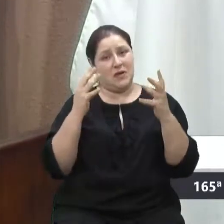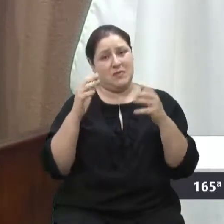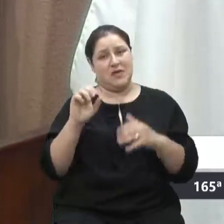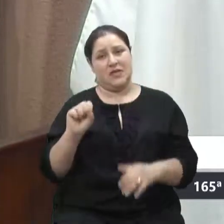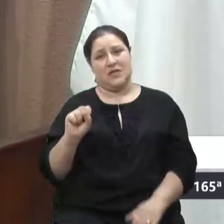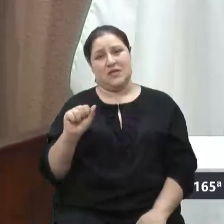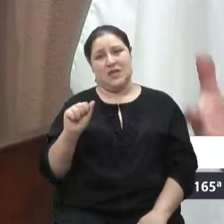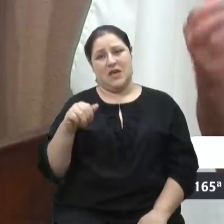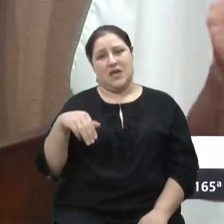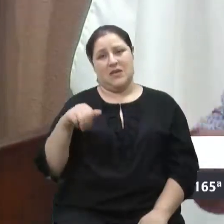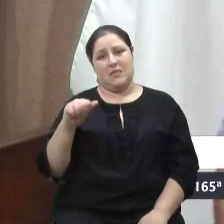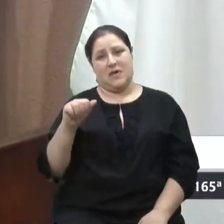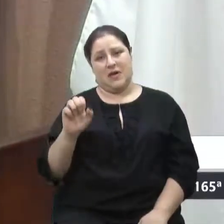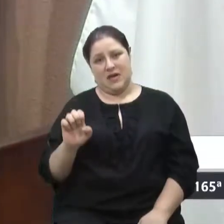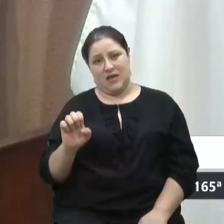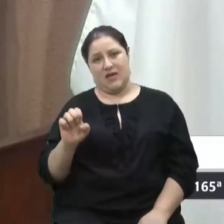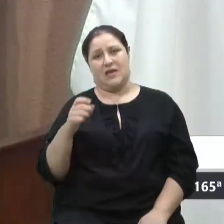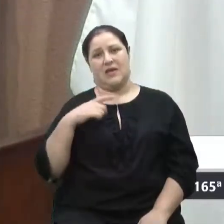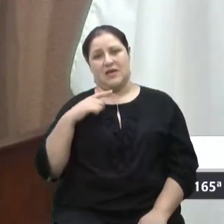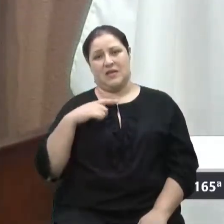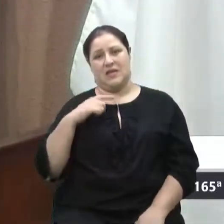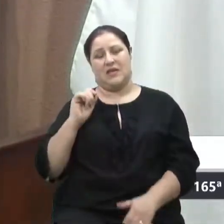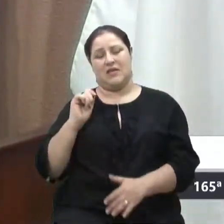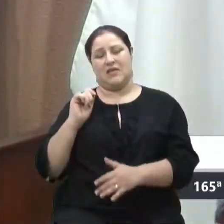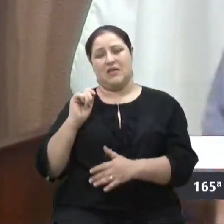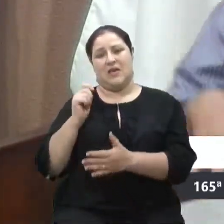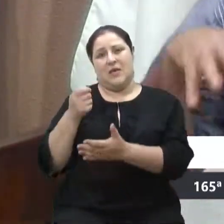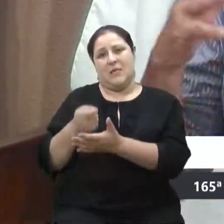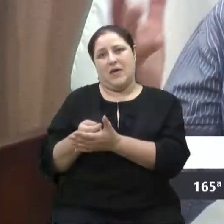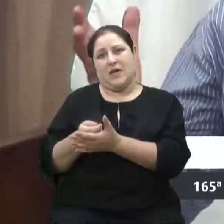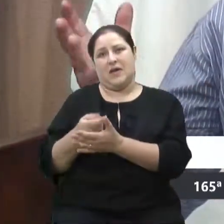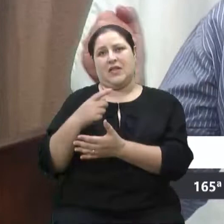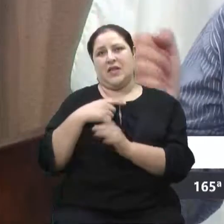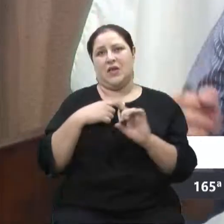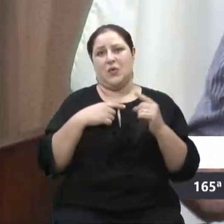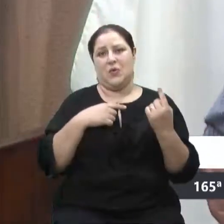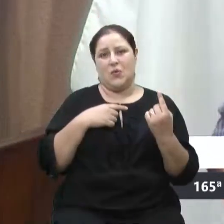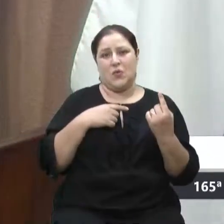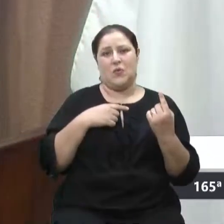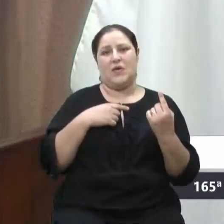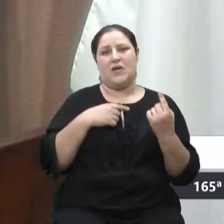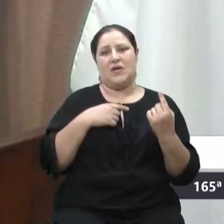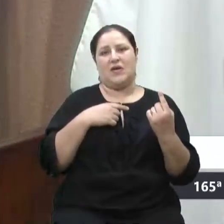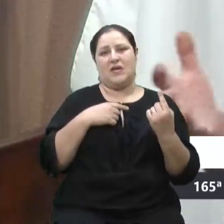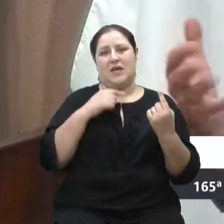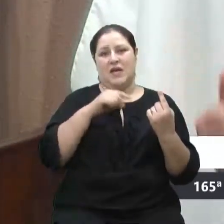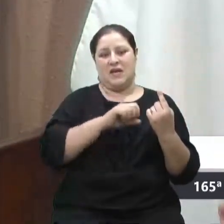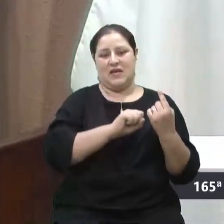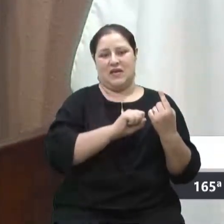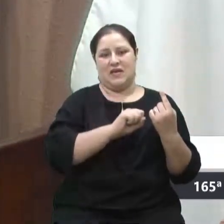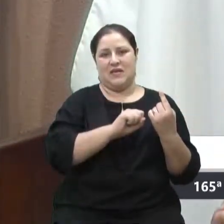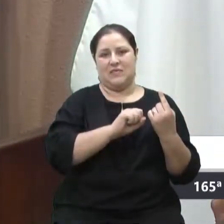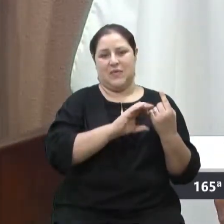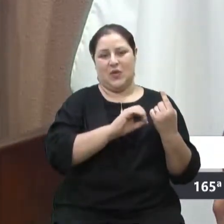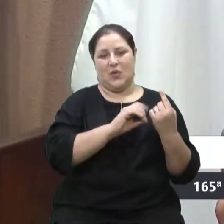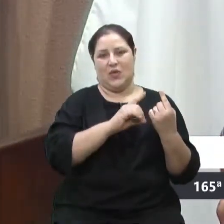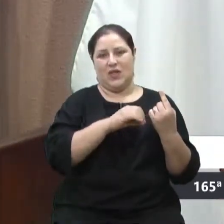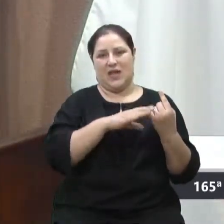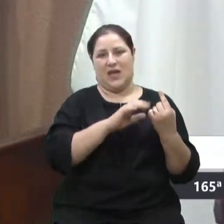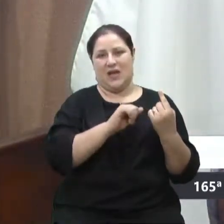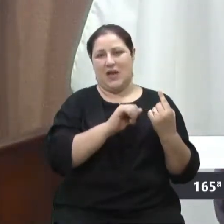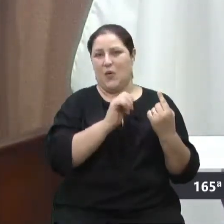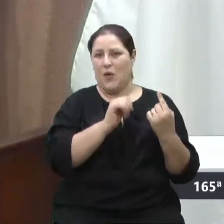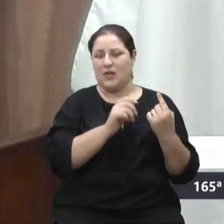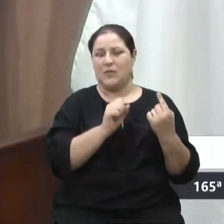de saneamento. Mas não tem nenhuma para a Codeca, das três. Ah, tem uma pequenininha que talvez eles tenham condições. Mas tu já conversou com a Codeca, Melete?